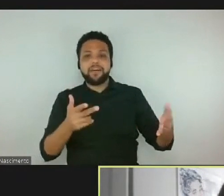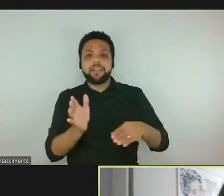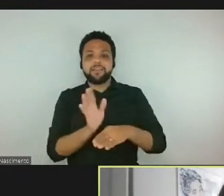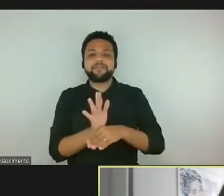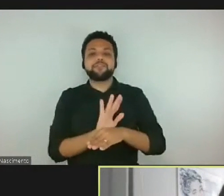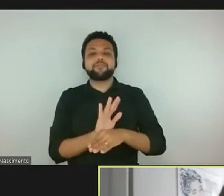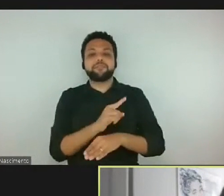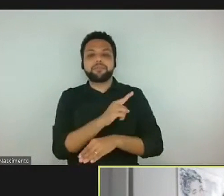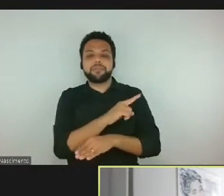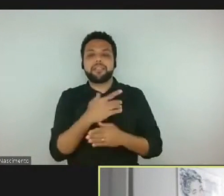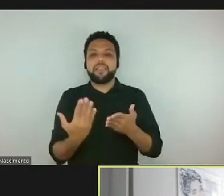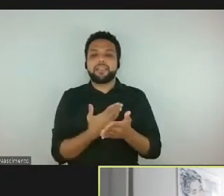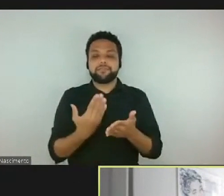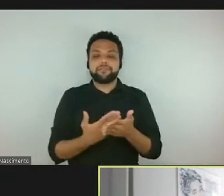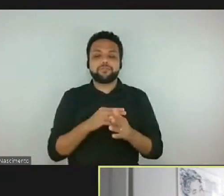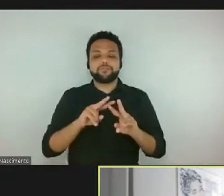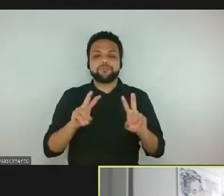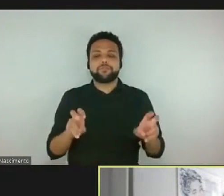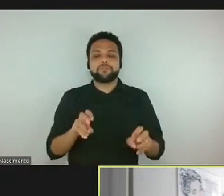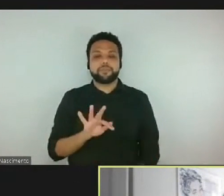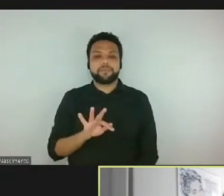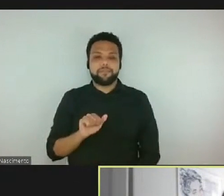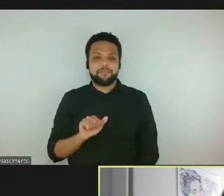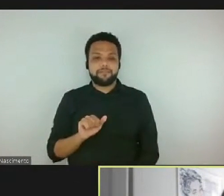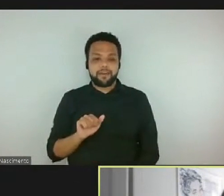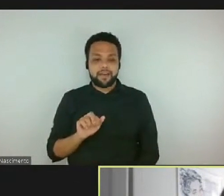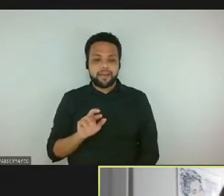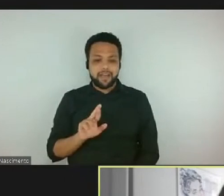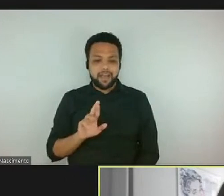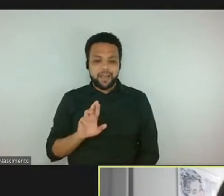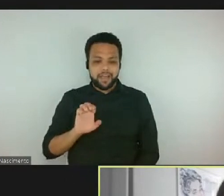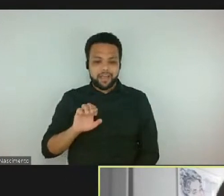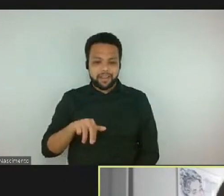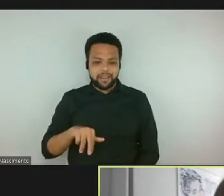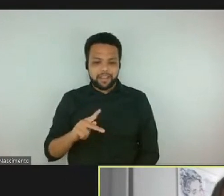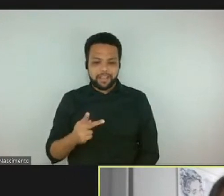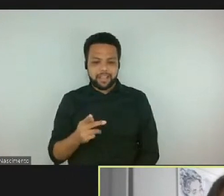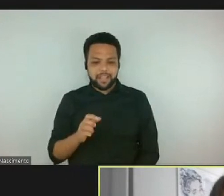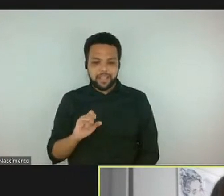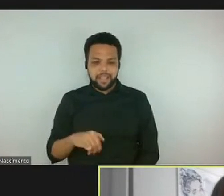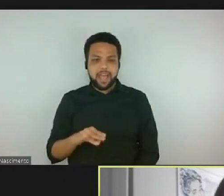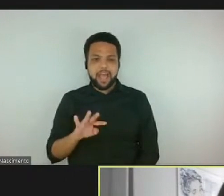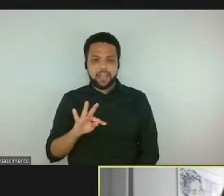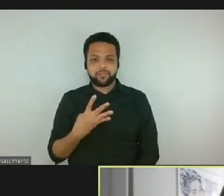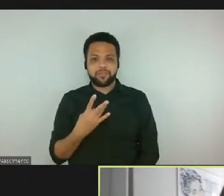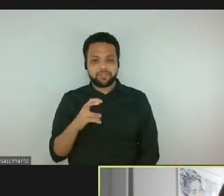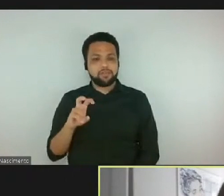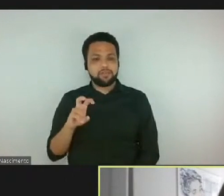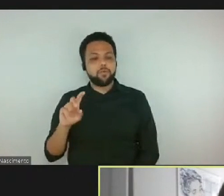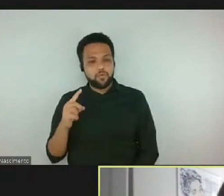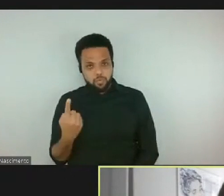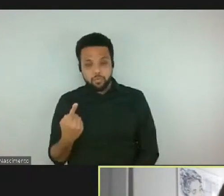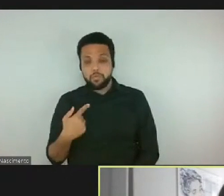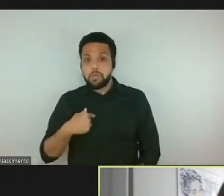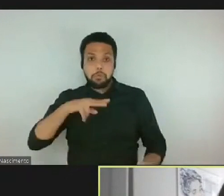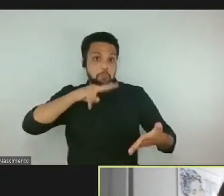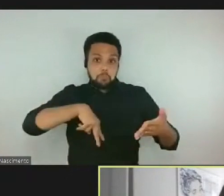havia lido o livro, eu fui ler o livro, comentei com as alunas, algumas tinham lido, porque é um livro